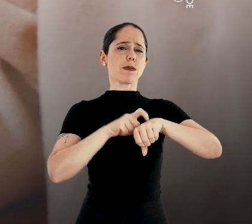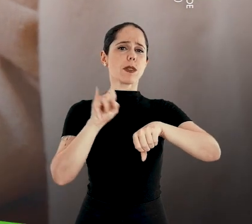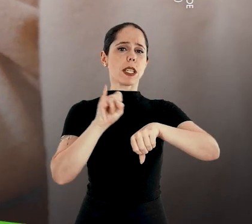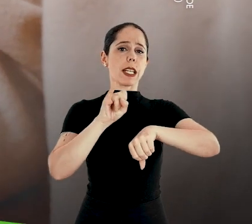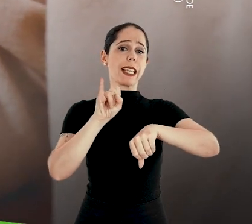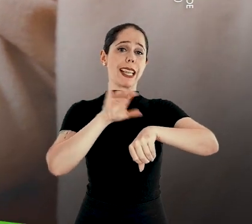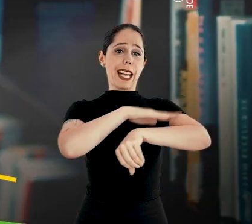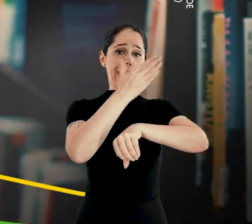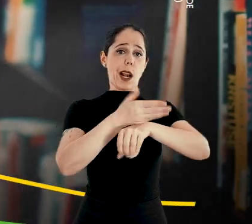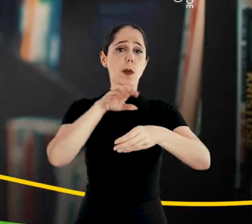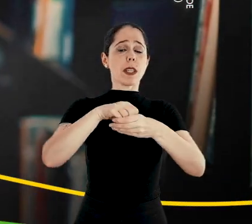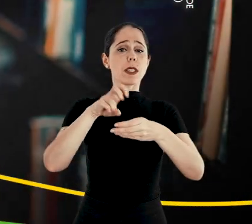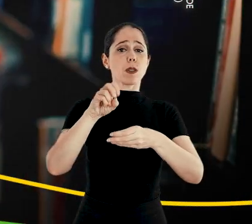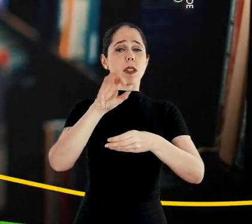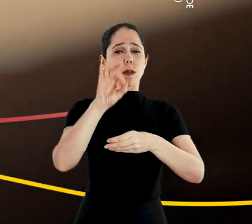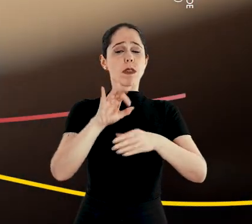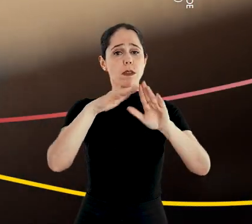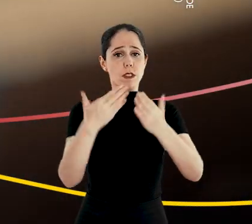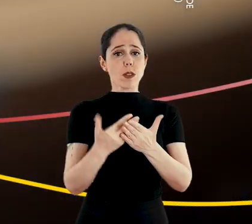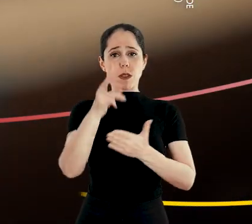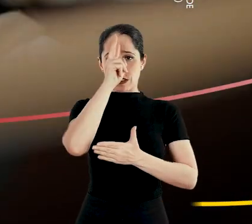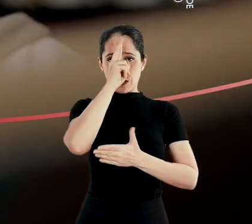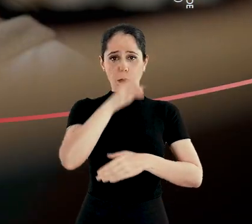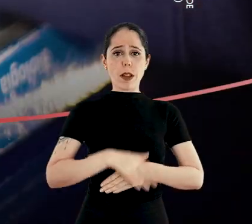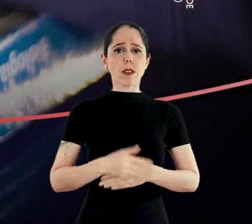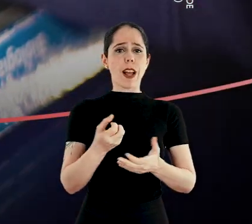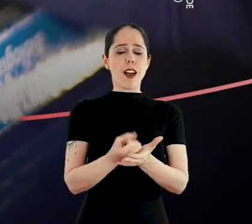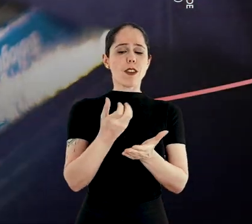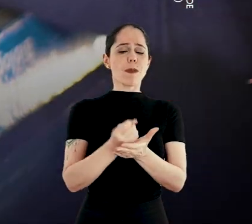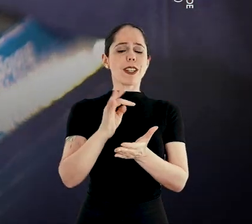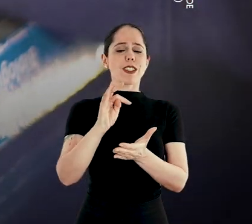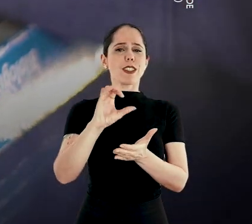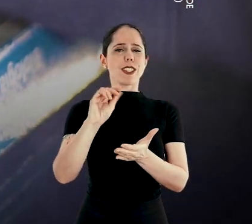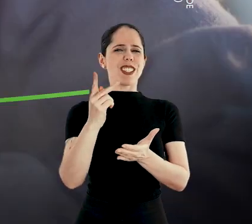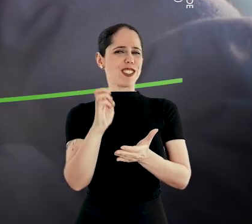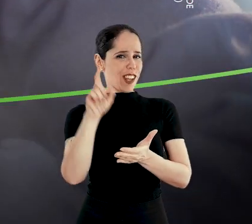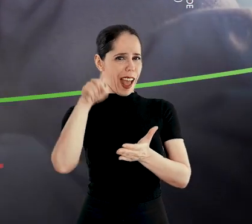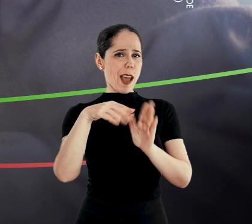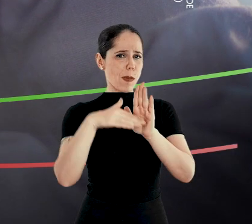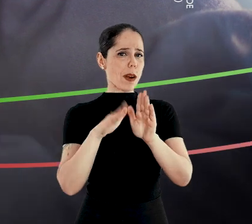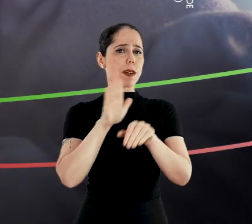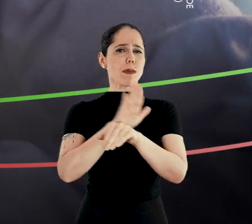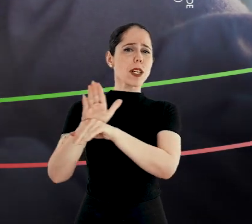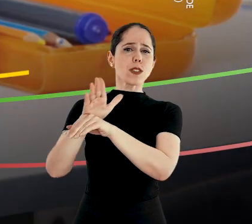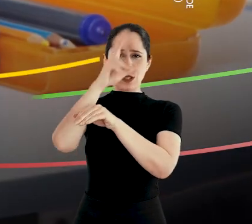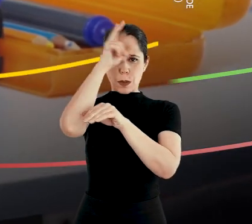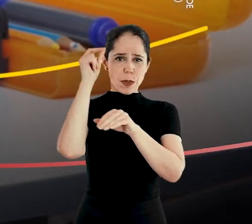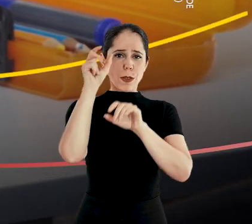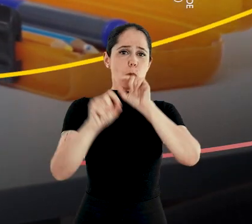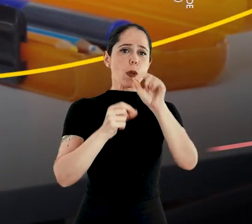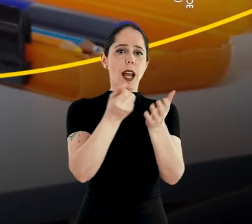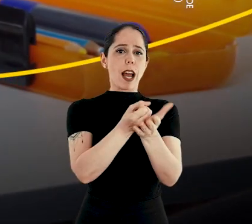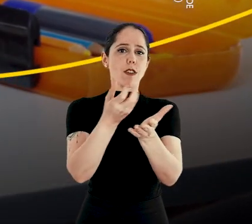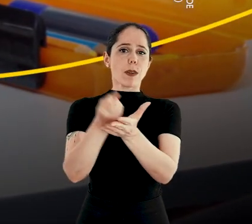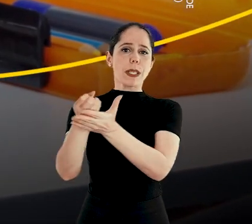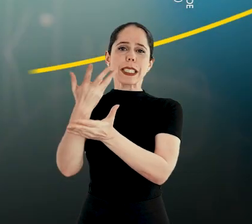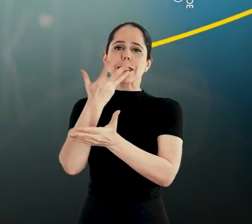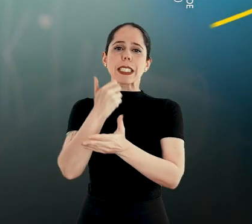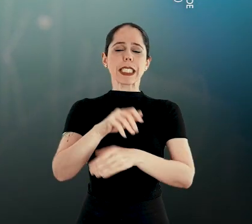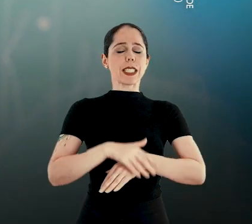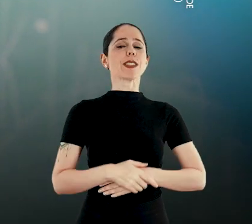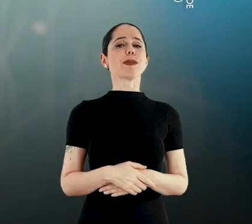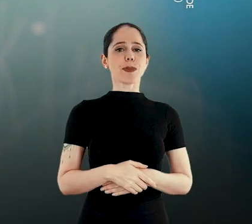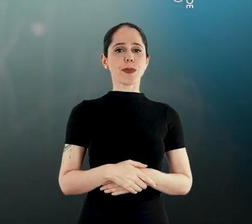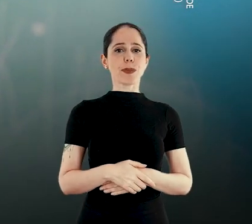integral em 50% das escolas do ensino médio. Alfabetiza Tchê, para ajudar as prefeituras na alfabetização